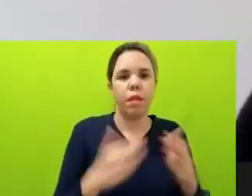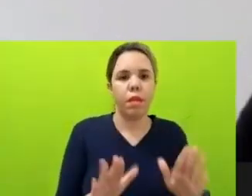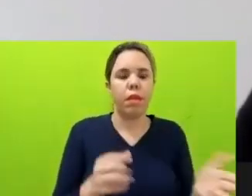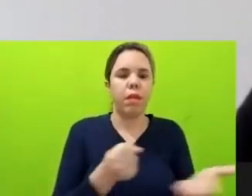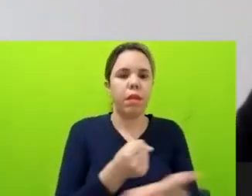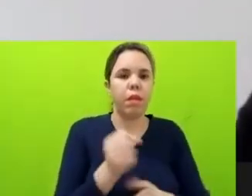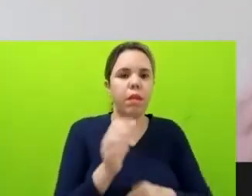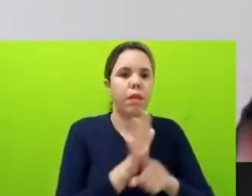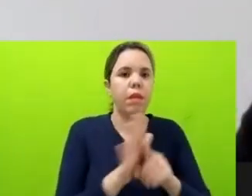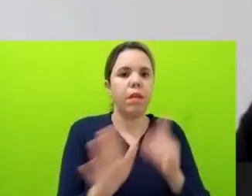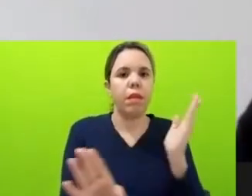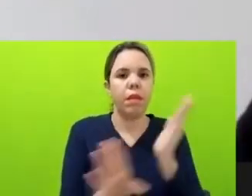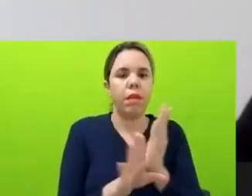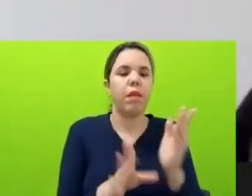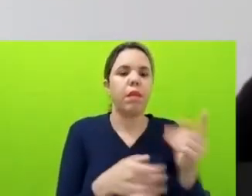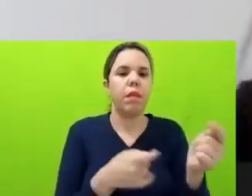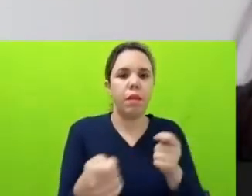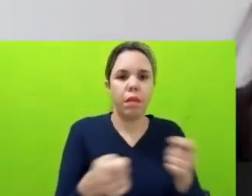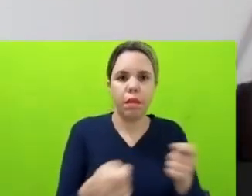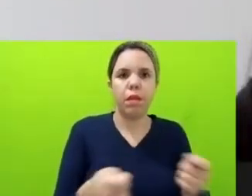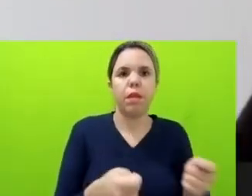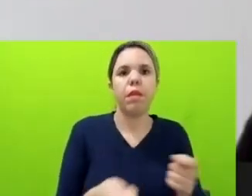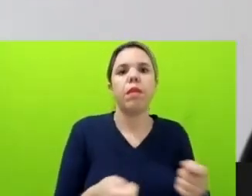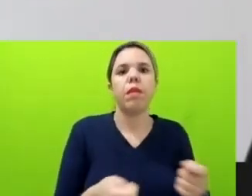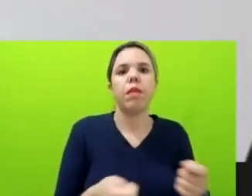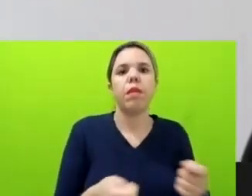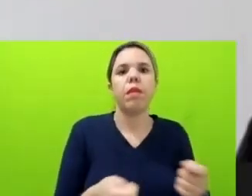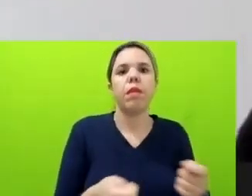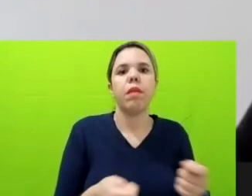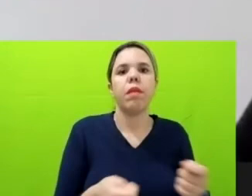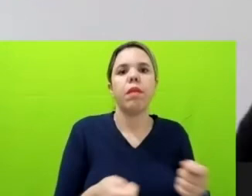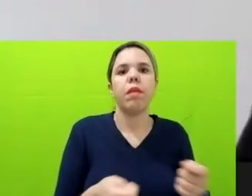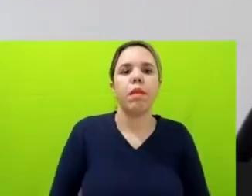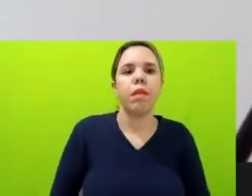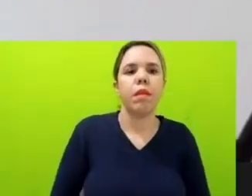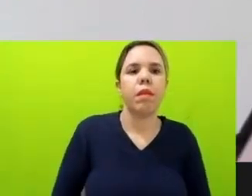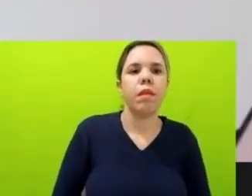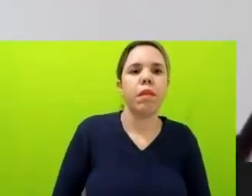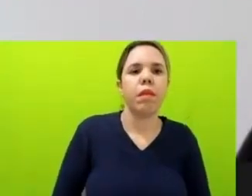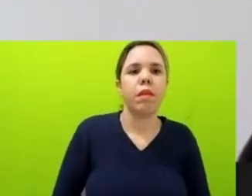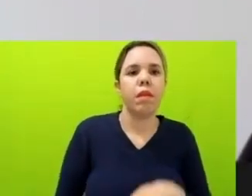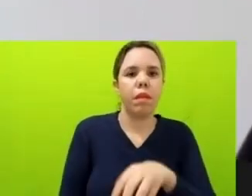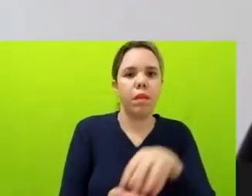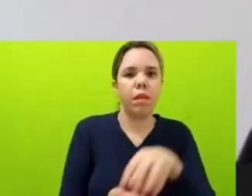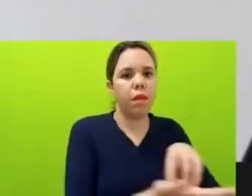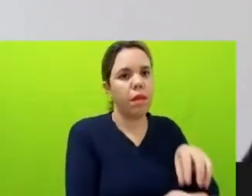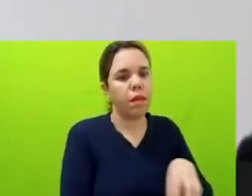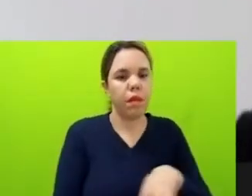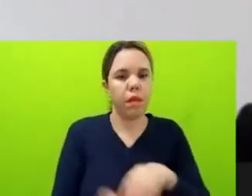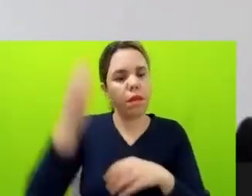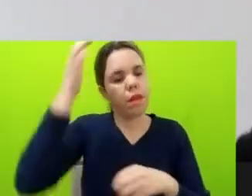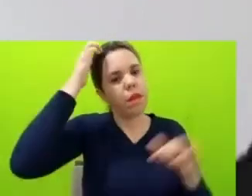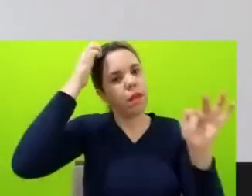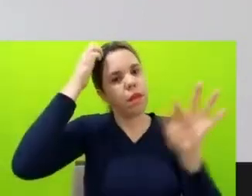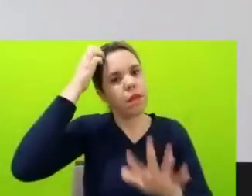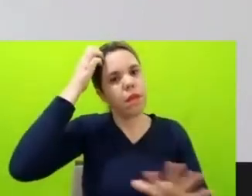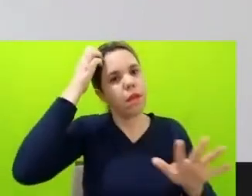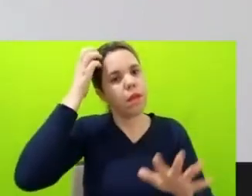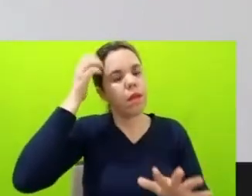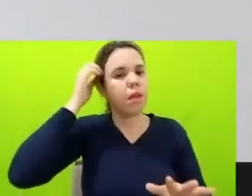dados, né? Desse controle, tanto a nível dos órgãos executivos federais quanto dos estaduais, também as